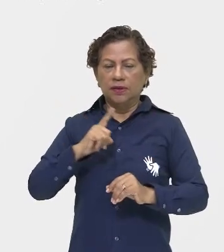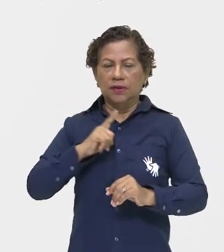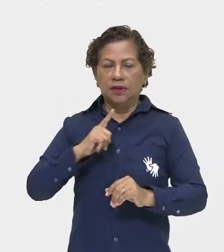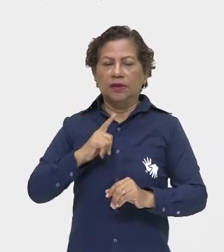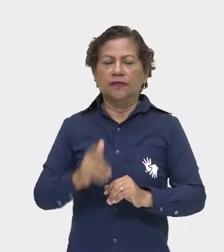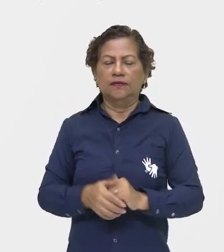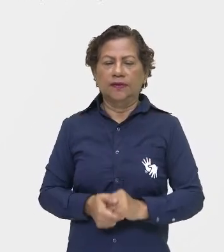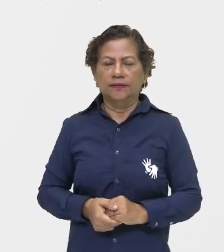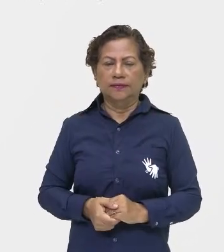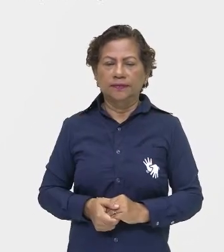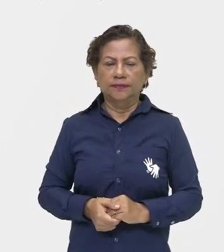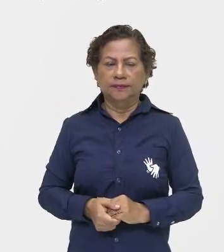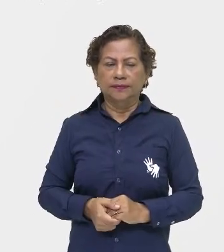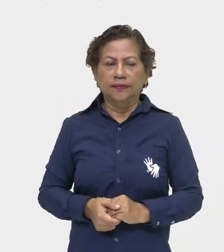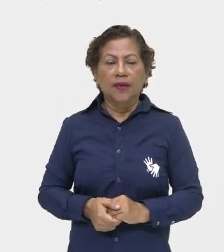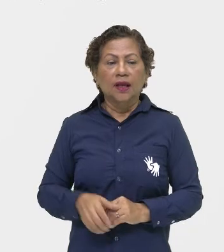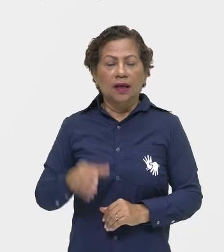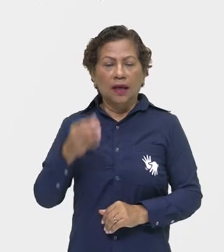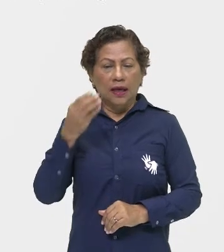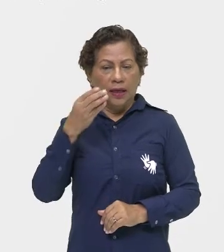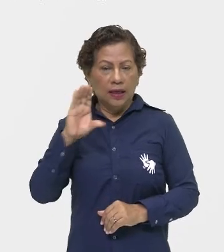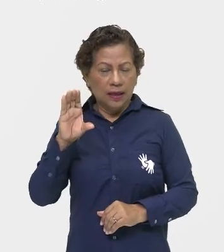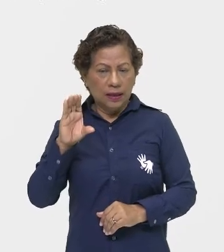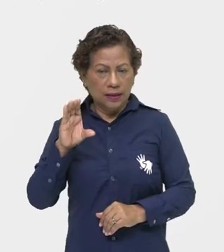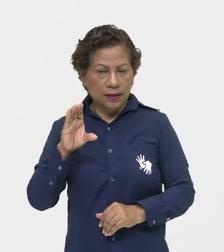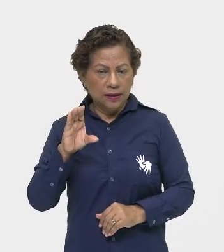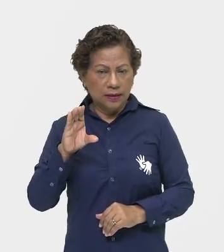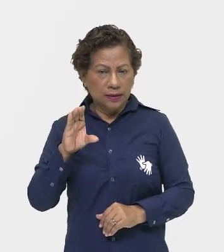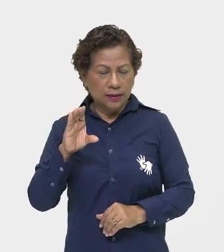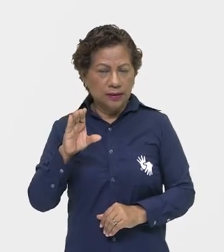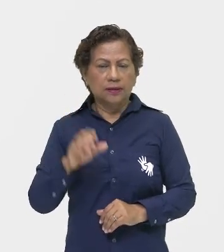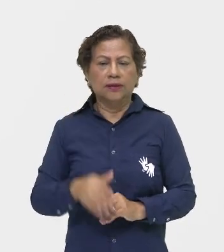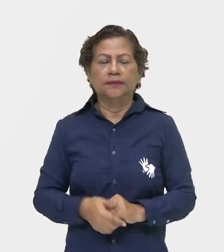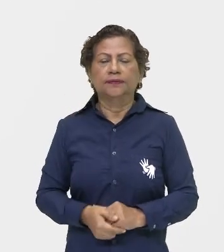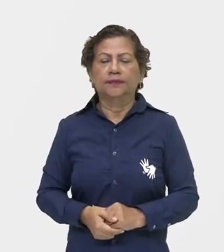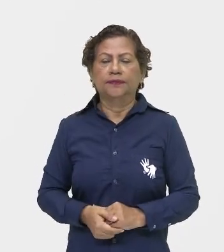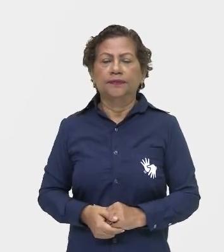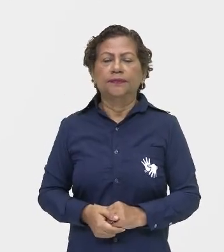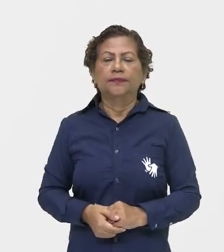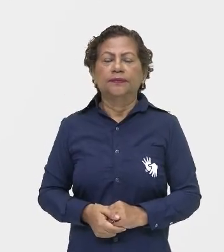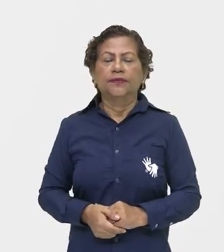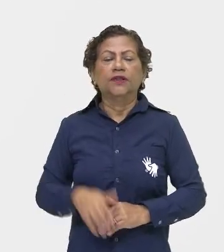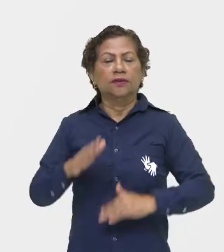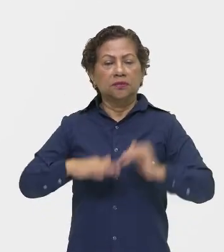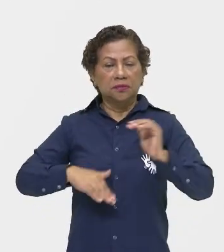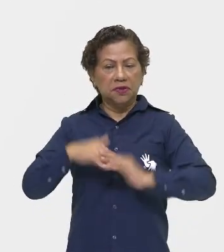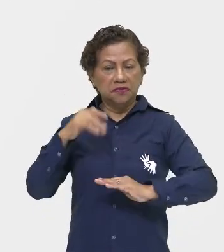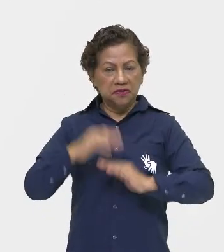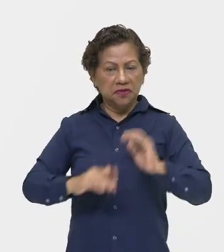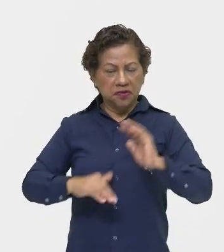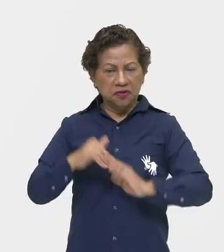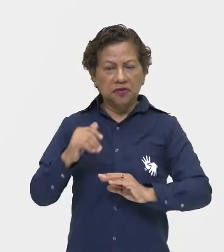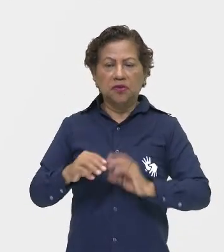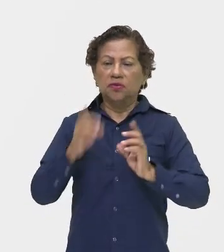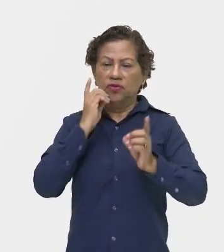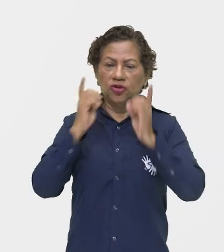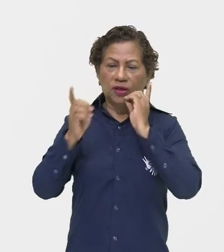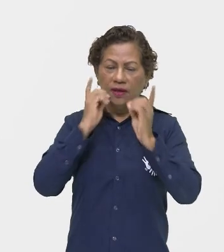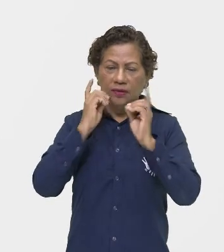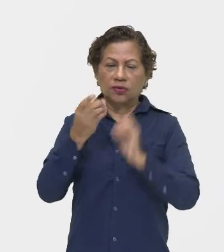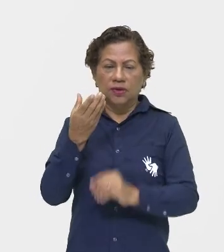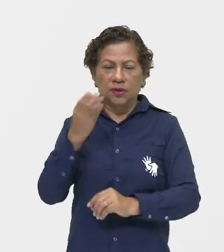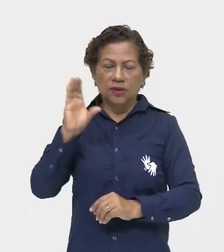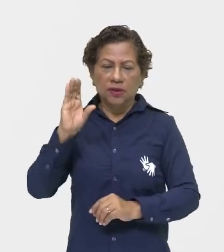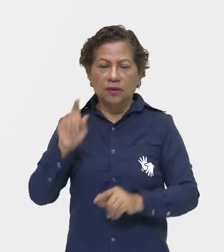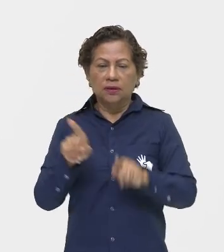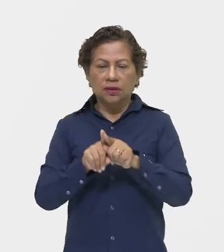diálogo com a ciência e a